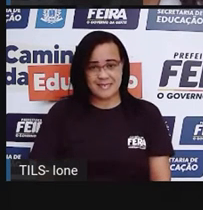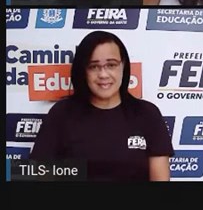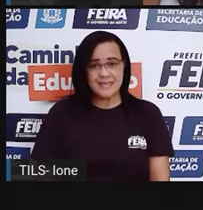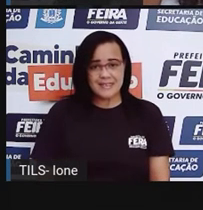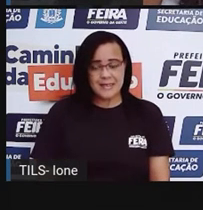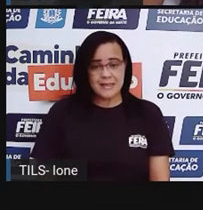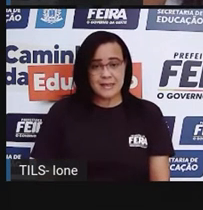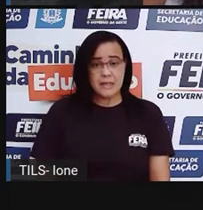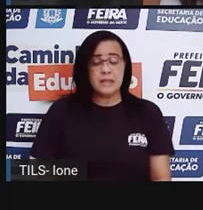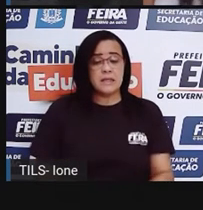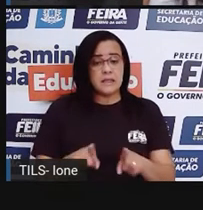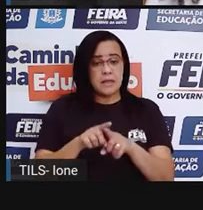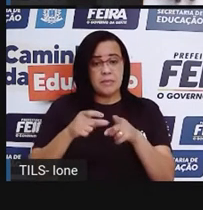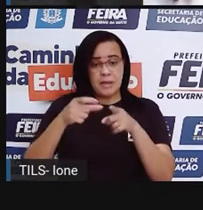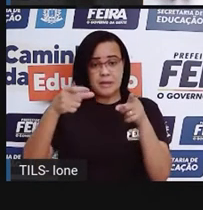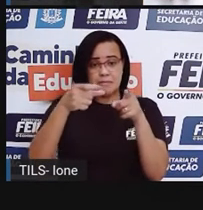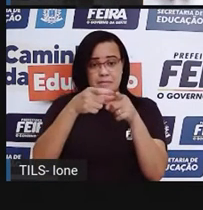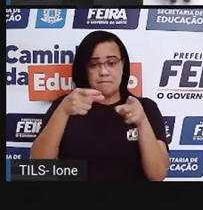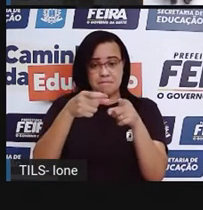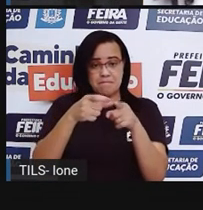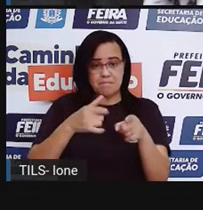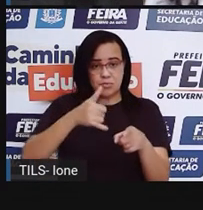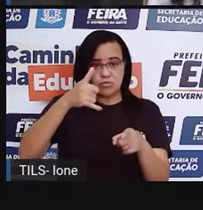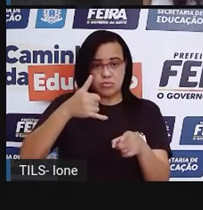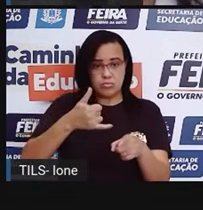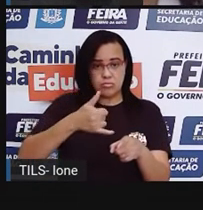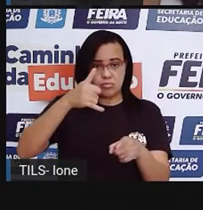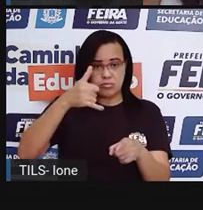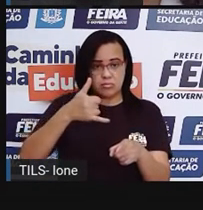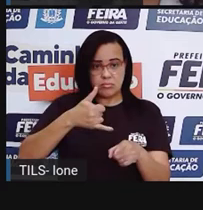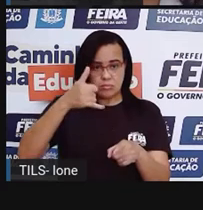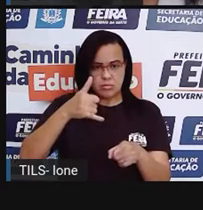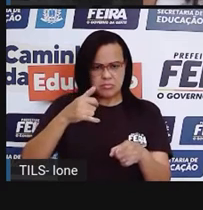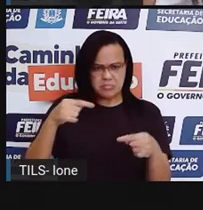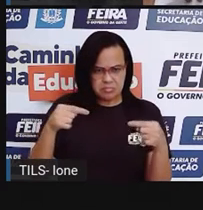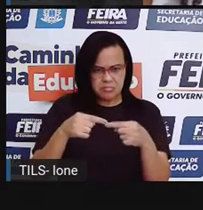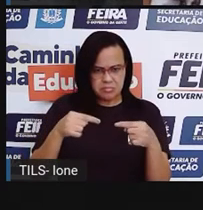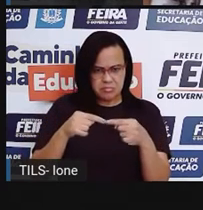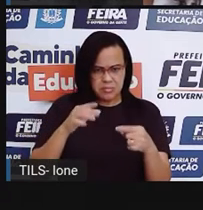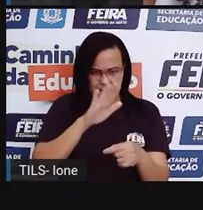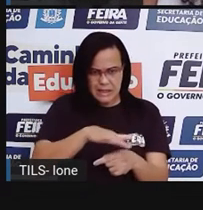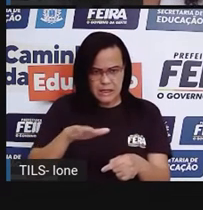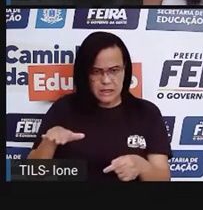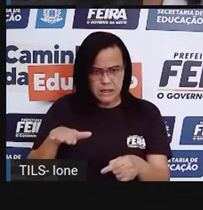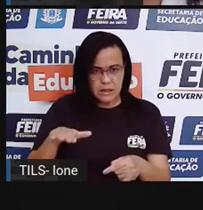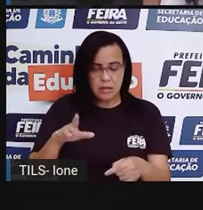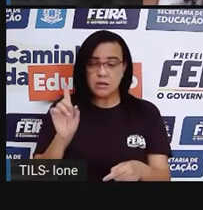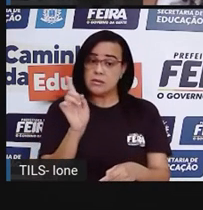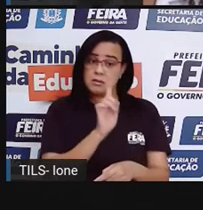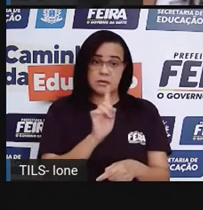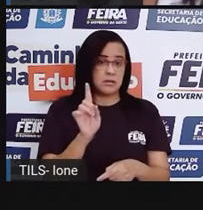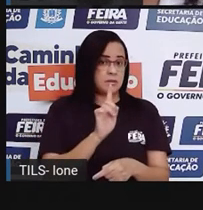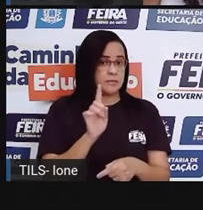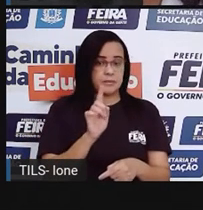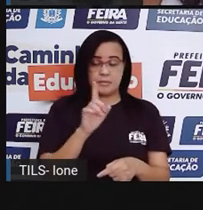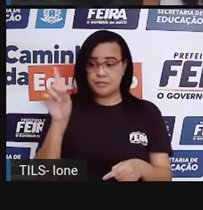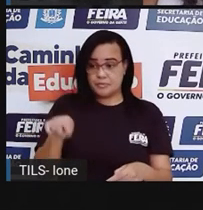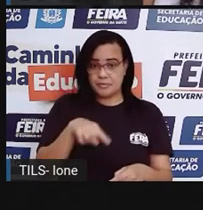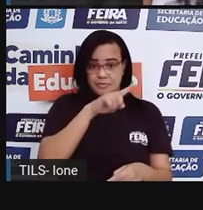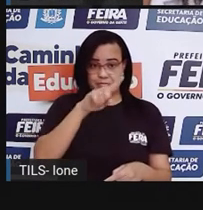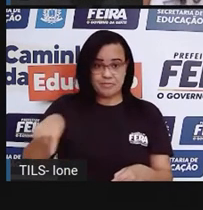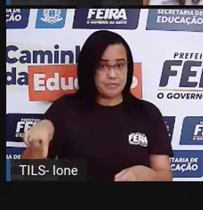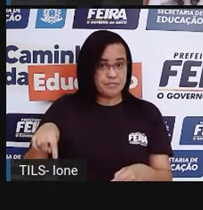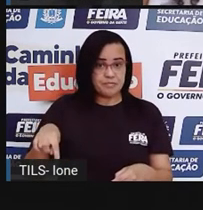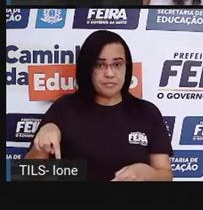Mexer em tomadas. Será que as crianças podem mexer em tomadas? Não podem também, né? Porque tem um risco de